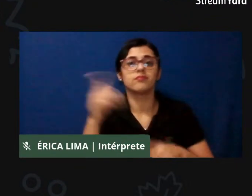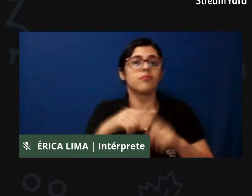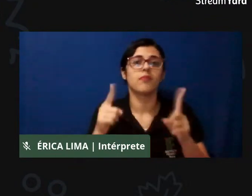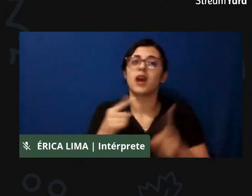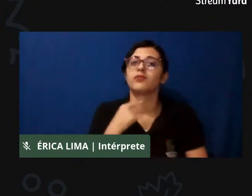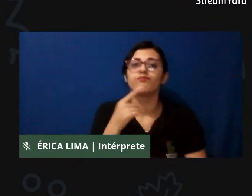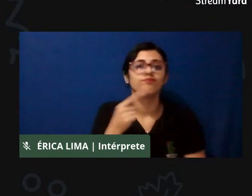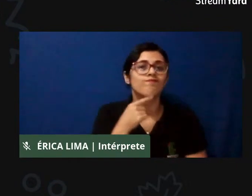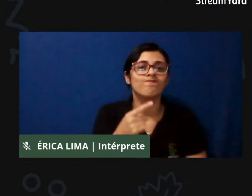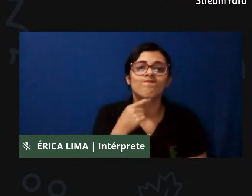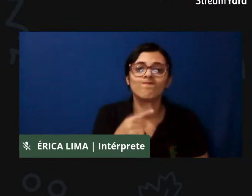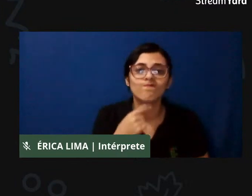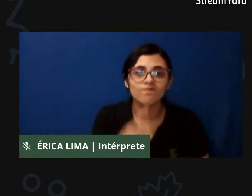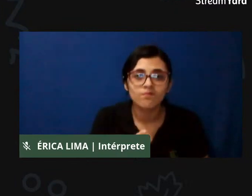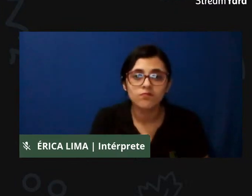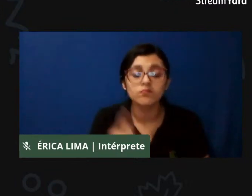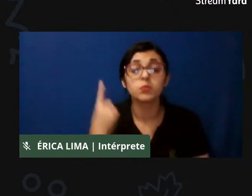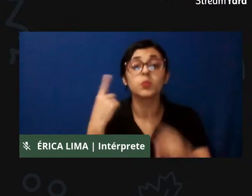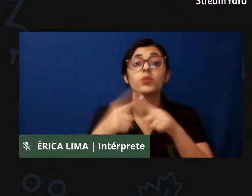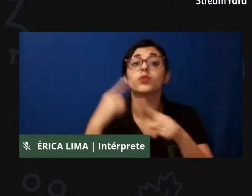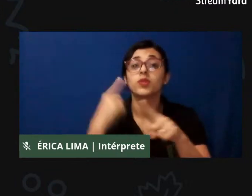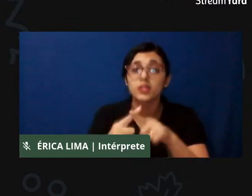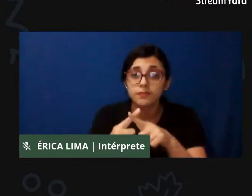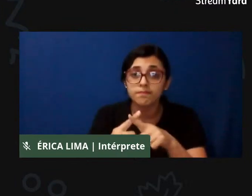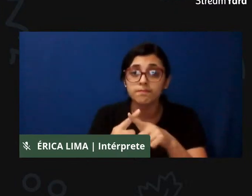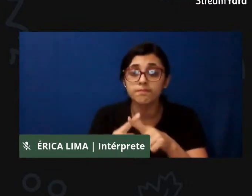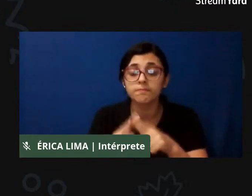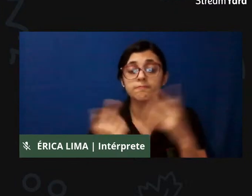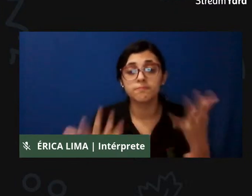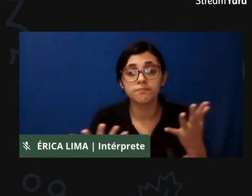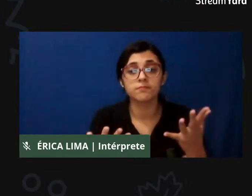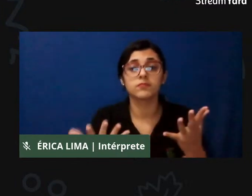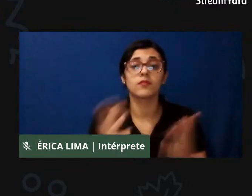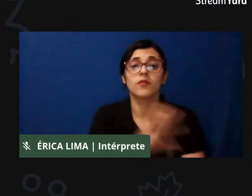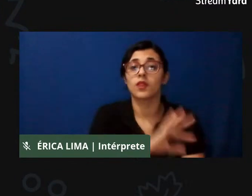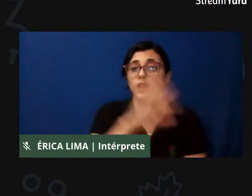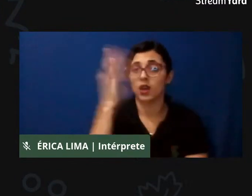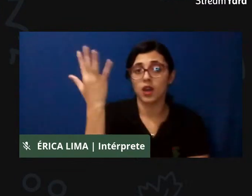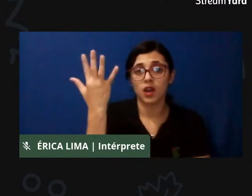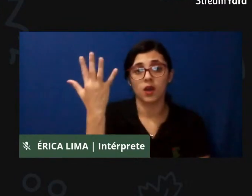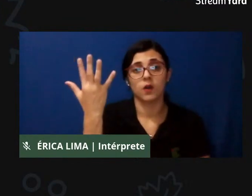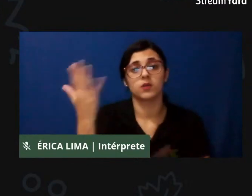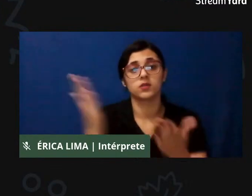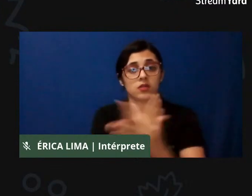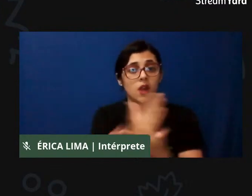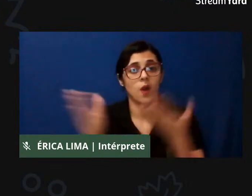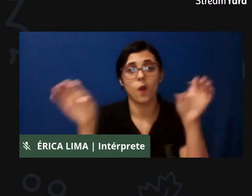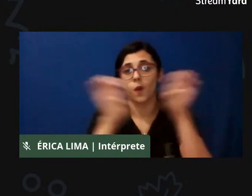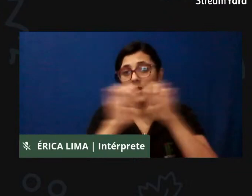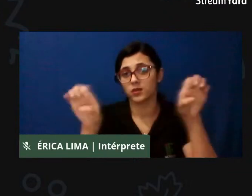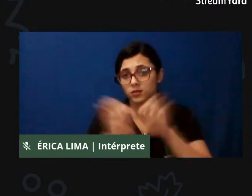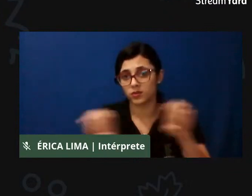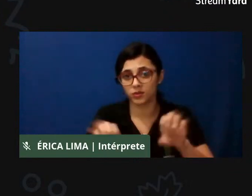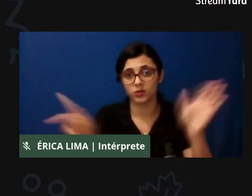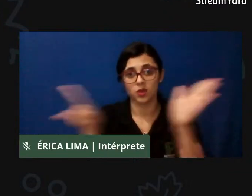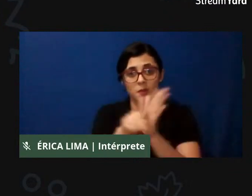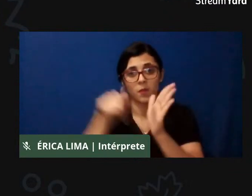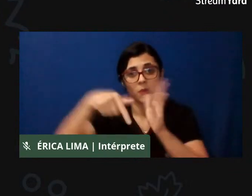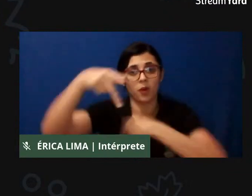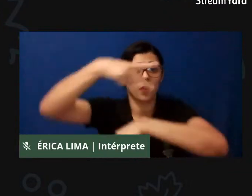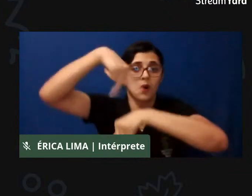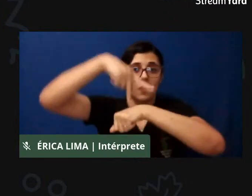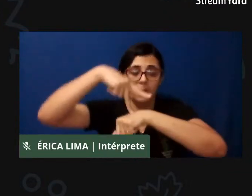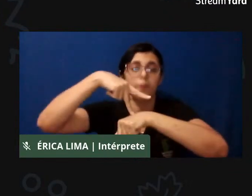consegue porque certas estruturas do nosso país, certas estruturas que estão,